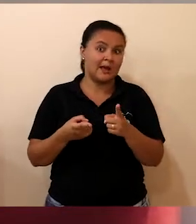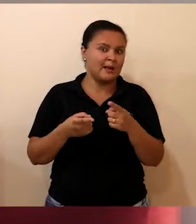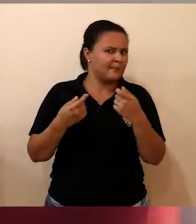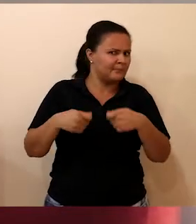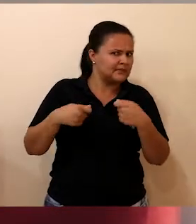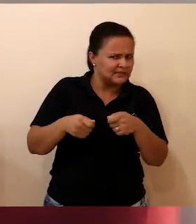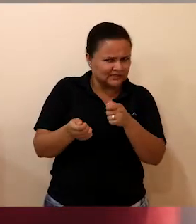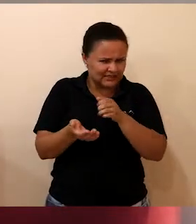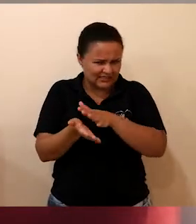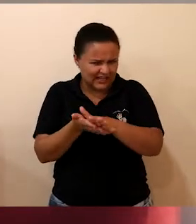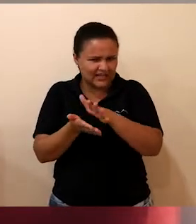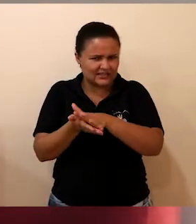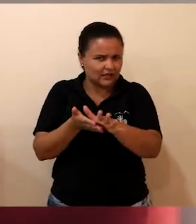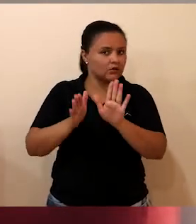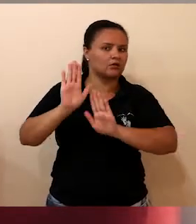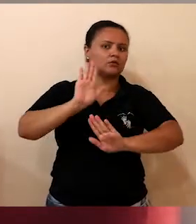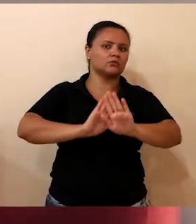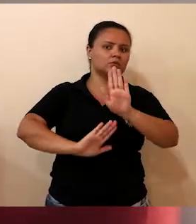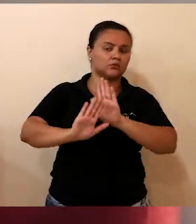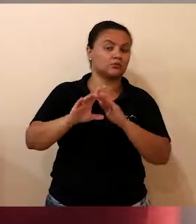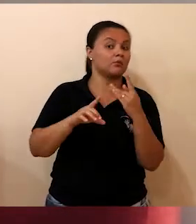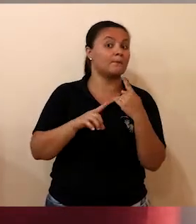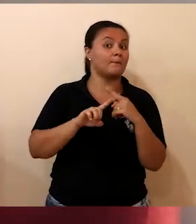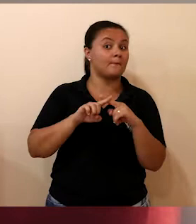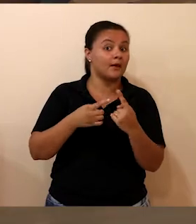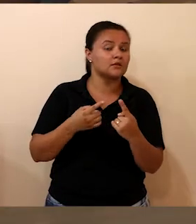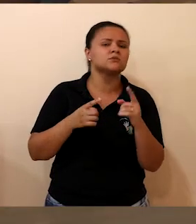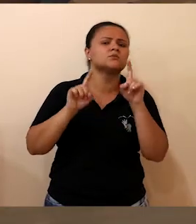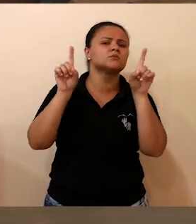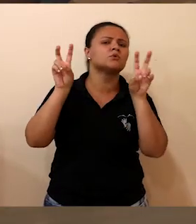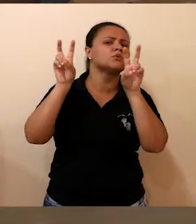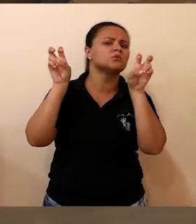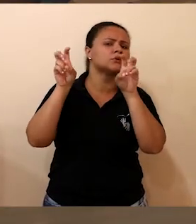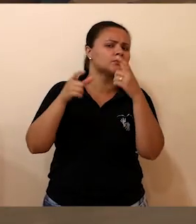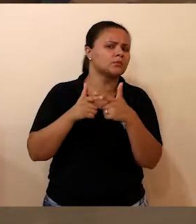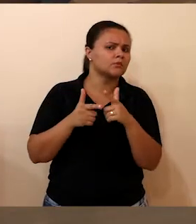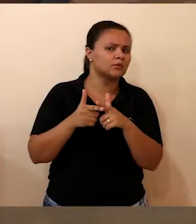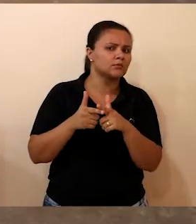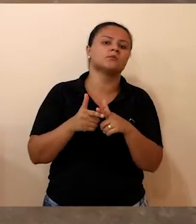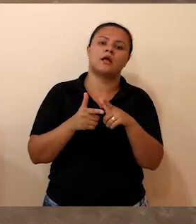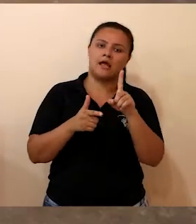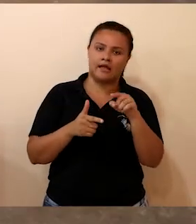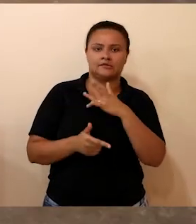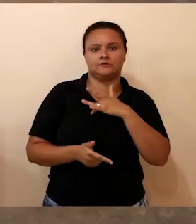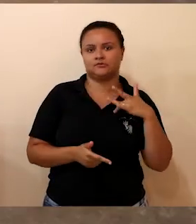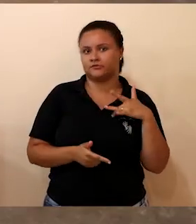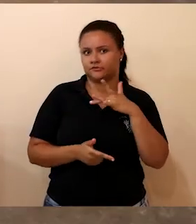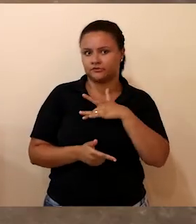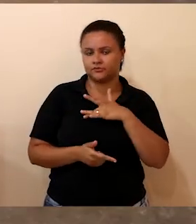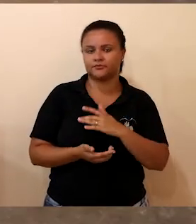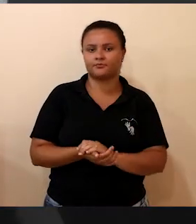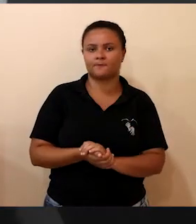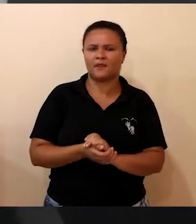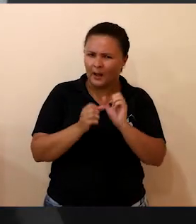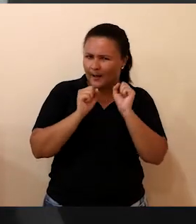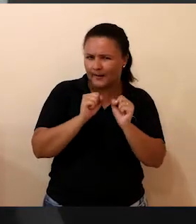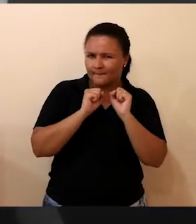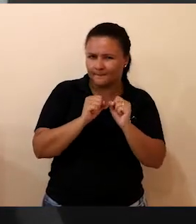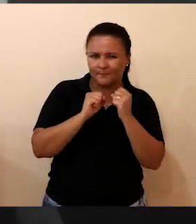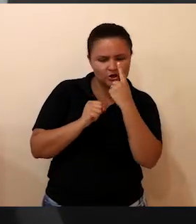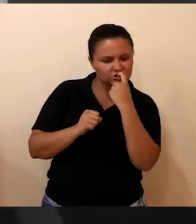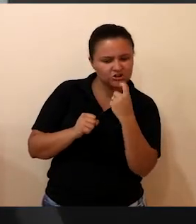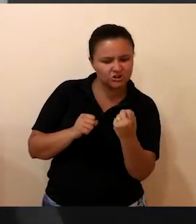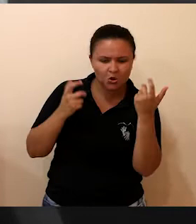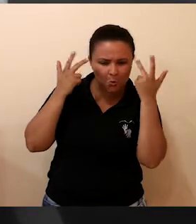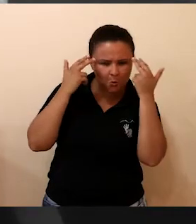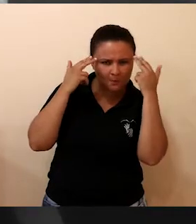não é um investimento para você, para a sua saúde? Mas será que este material pode ser descartado em qualquer lugar? Ou no